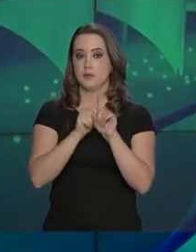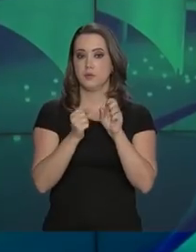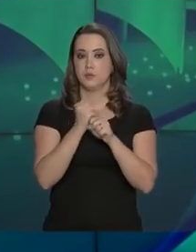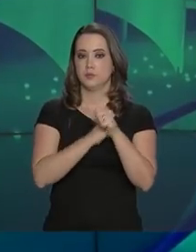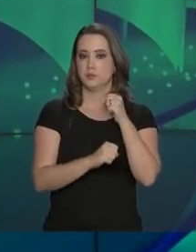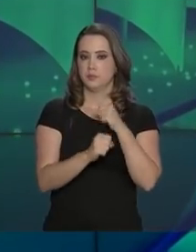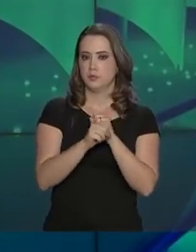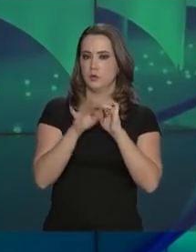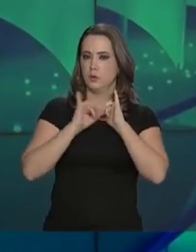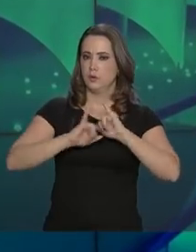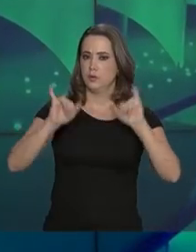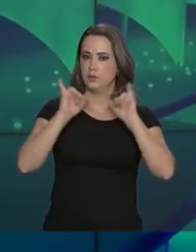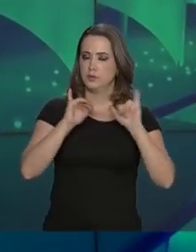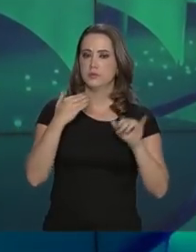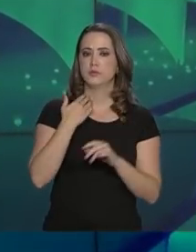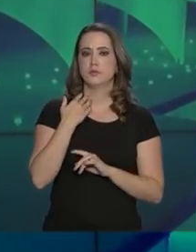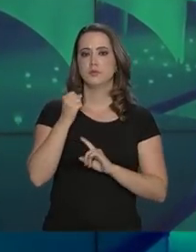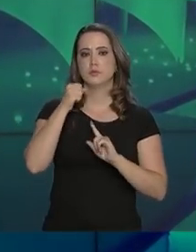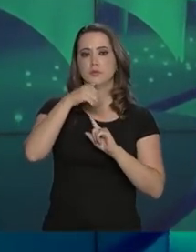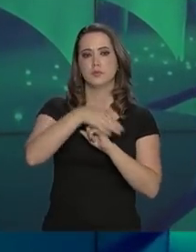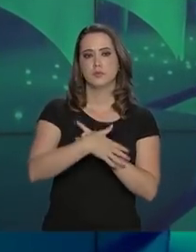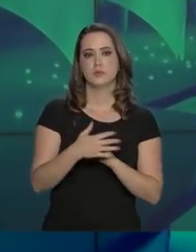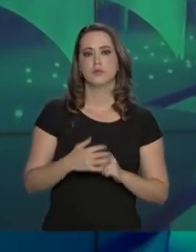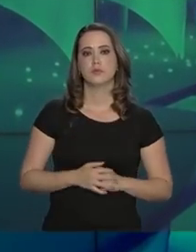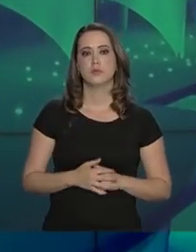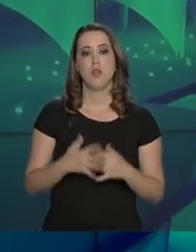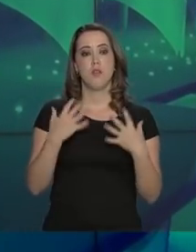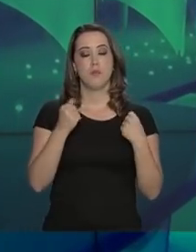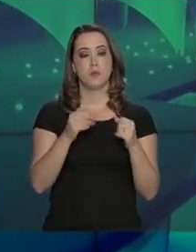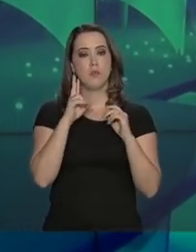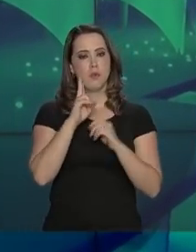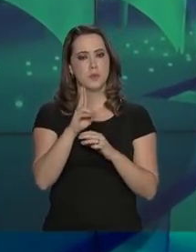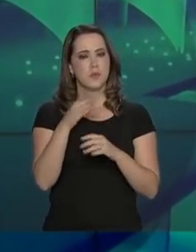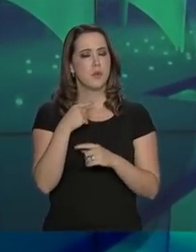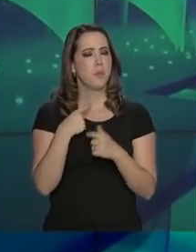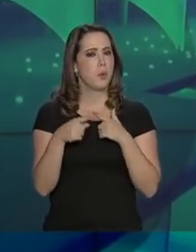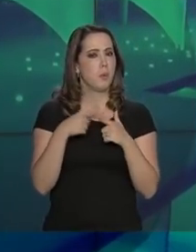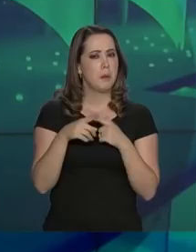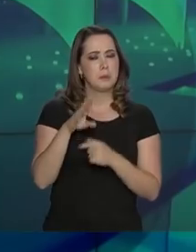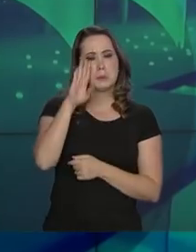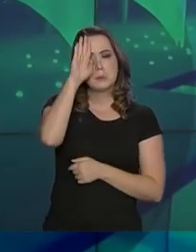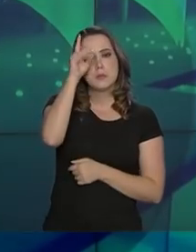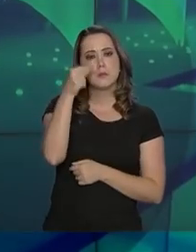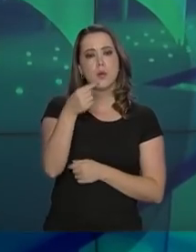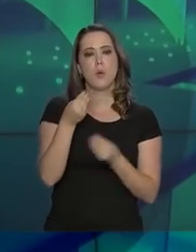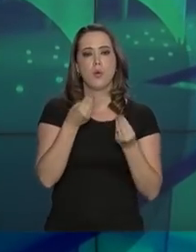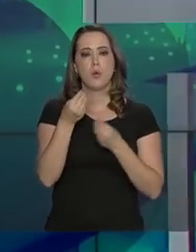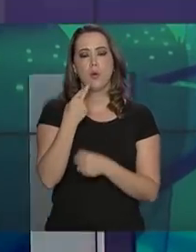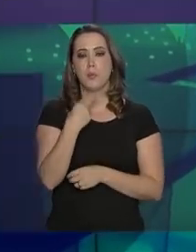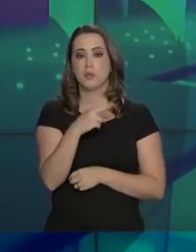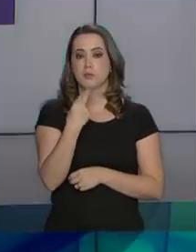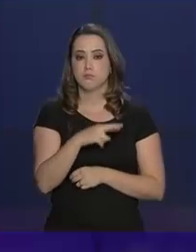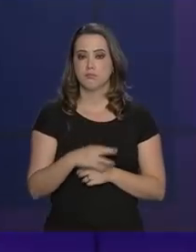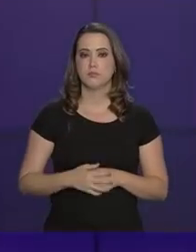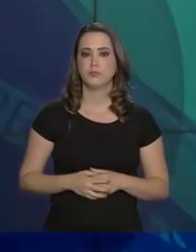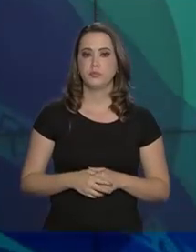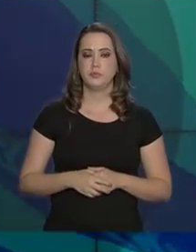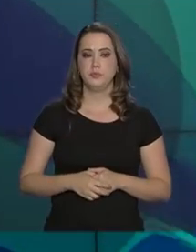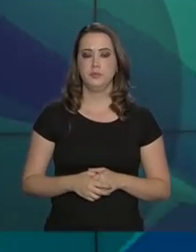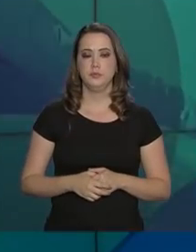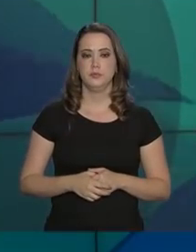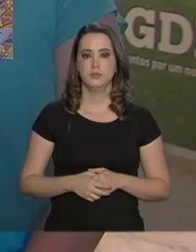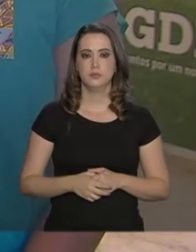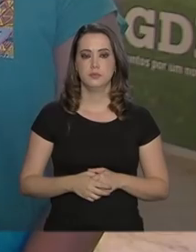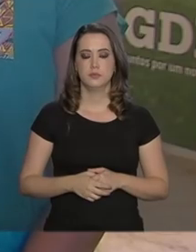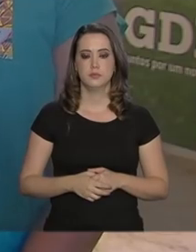meses do ano passado foi divulgado pelo Banco Central. Vamos saber as principais queixas e como registrar uma reclamação.